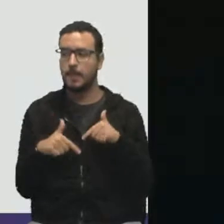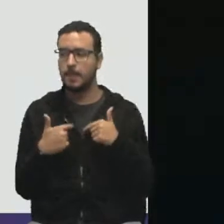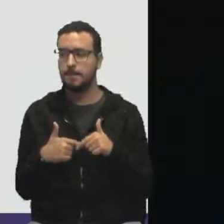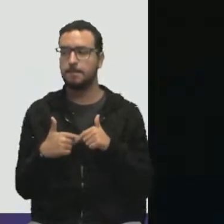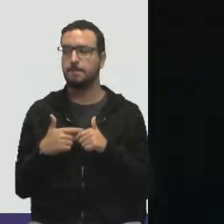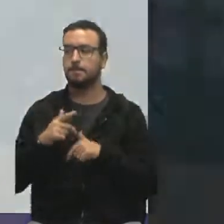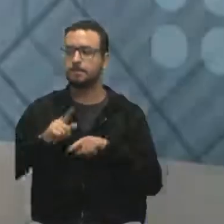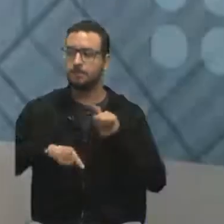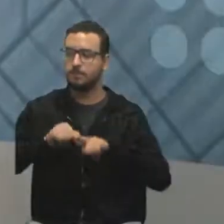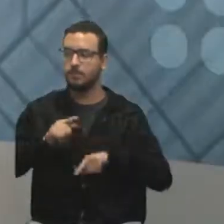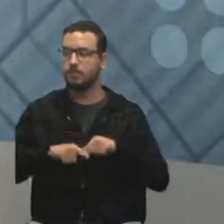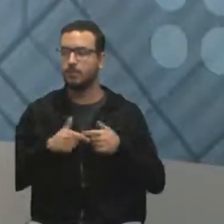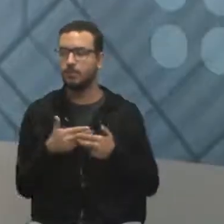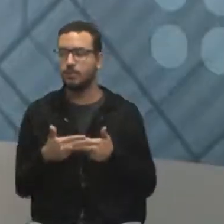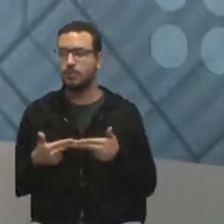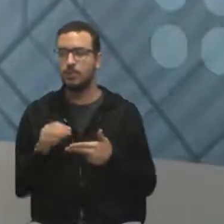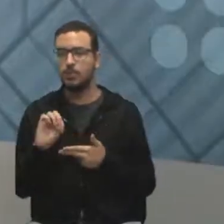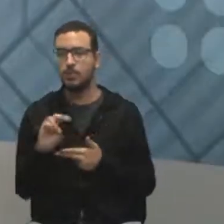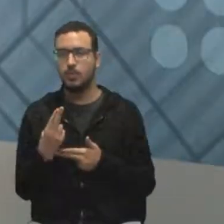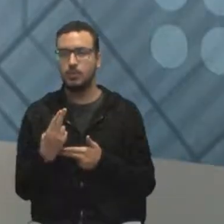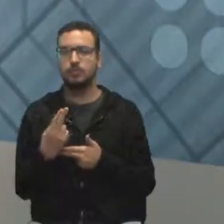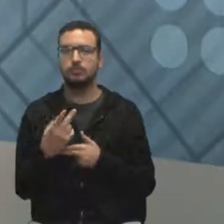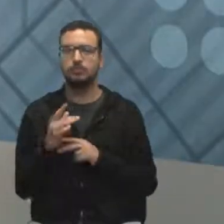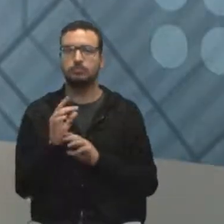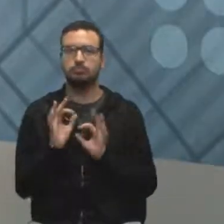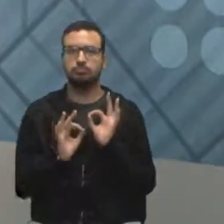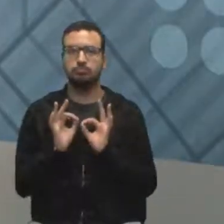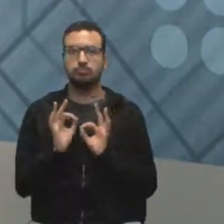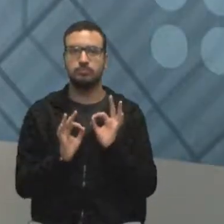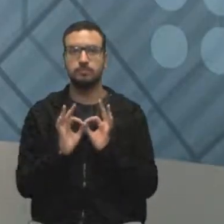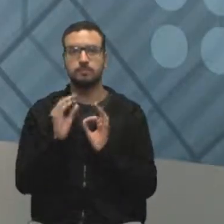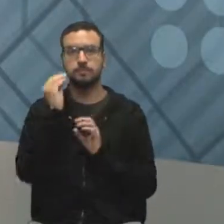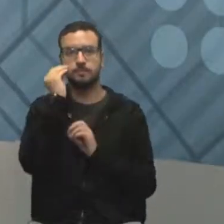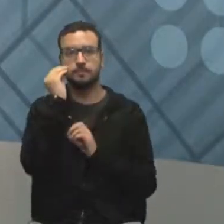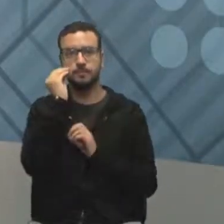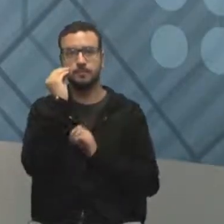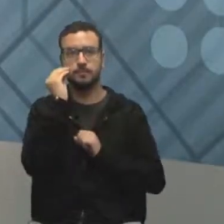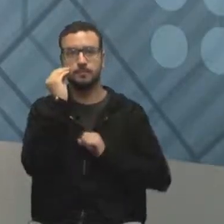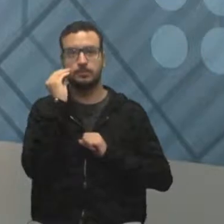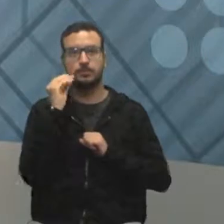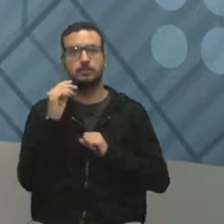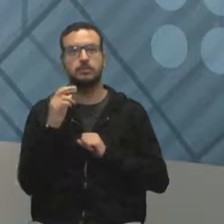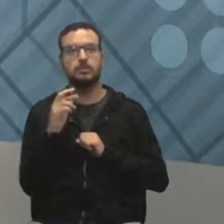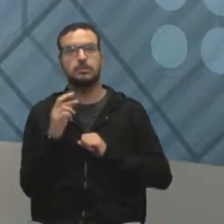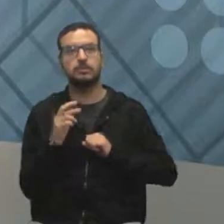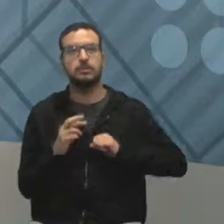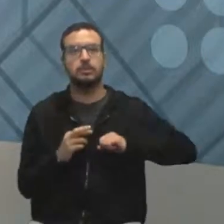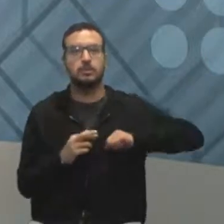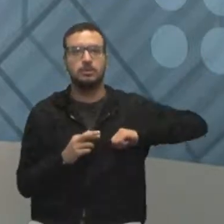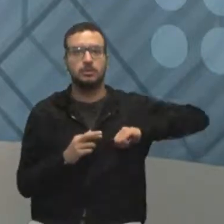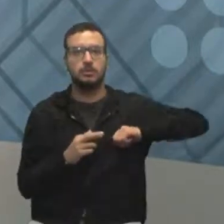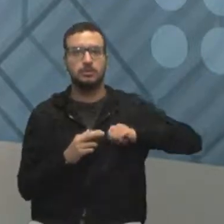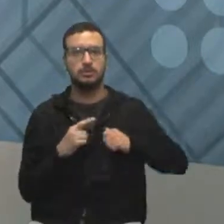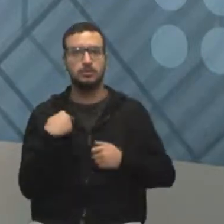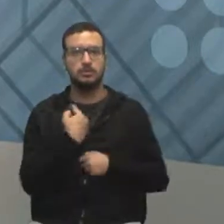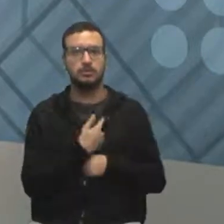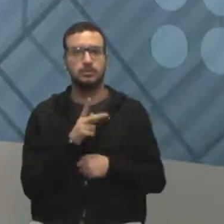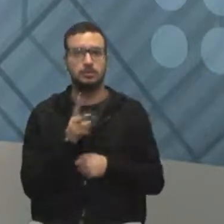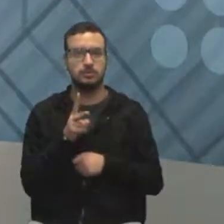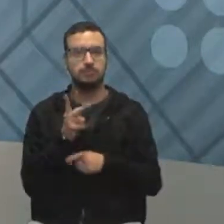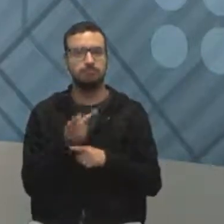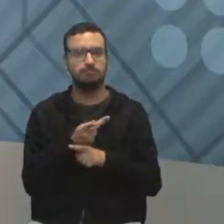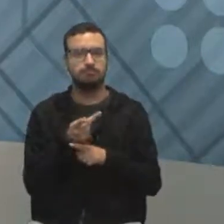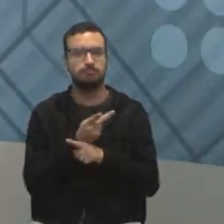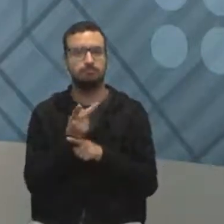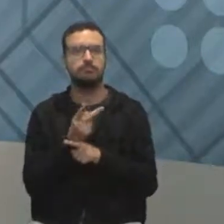produto, com um projeto, ou às vezes buscando um resultado único, não é isso? Nós vamos sempre buscar entregar